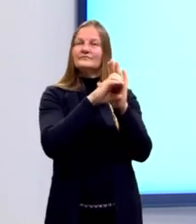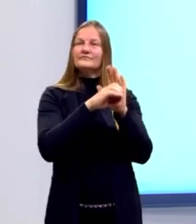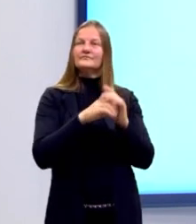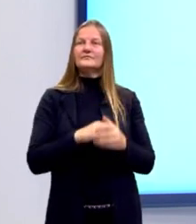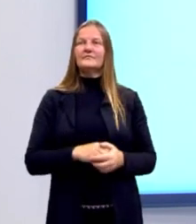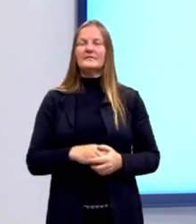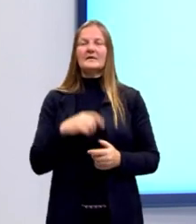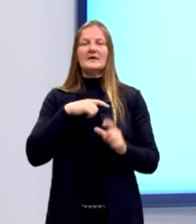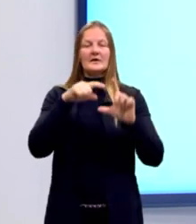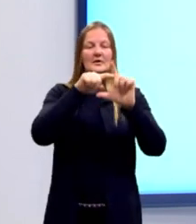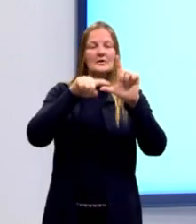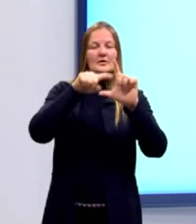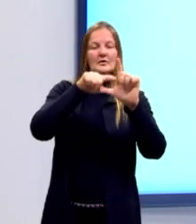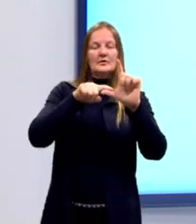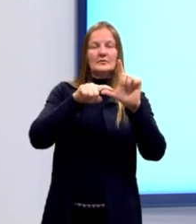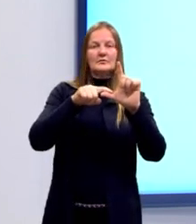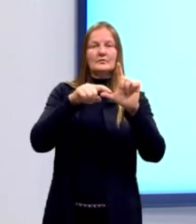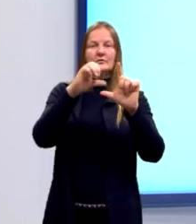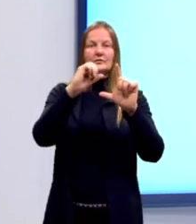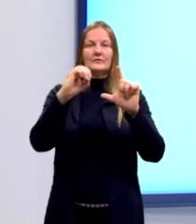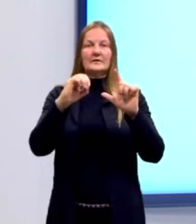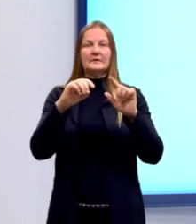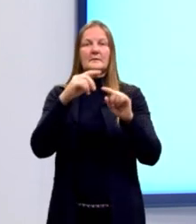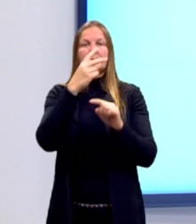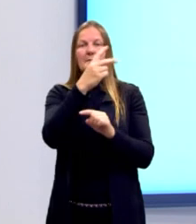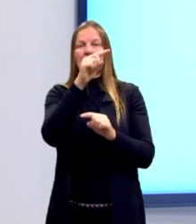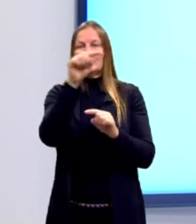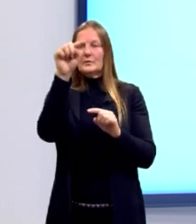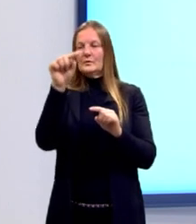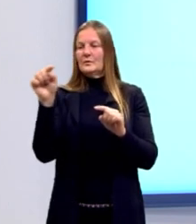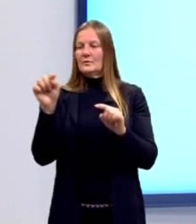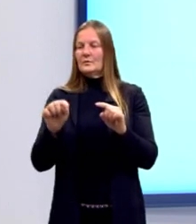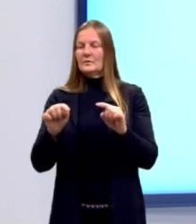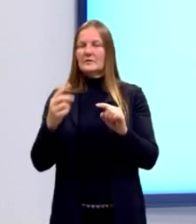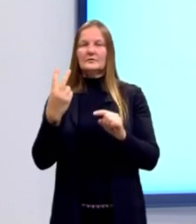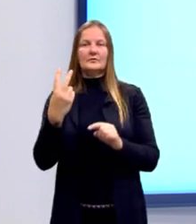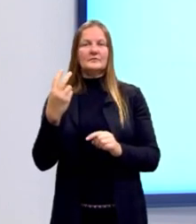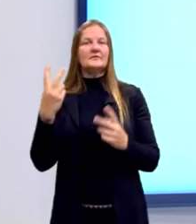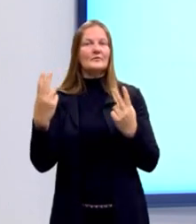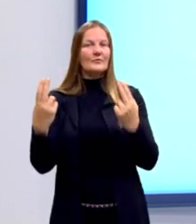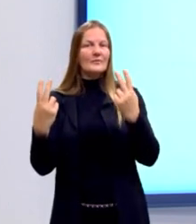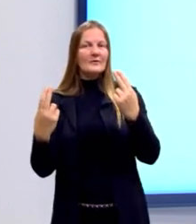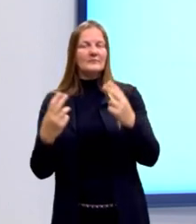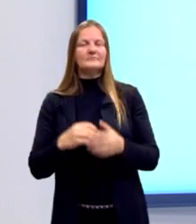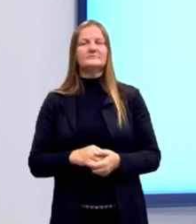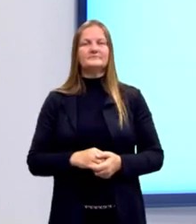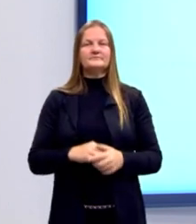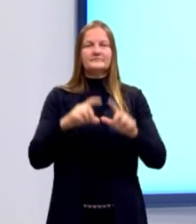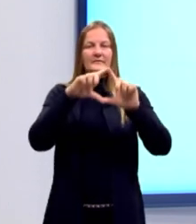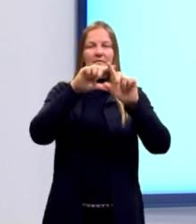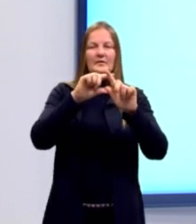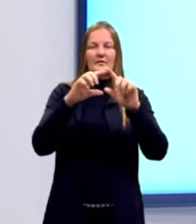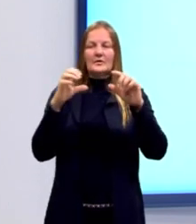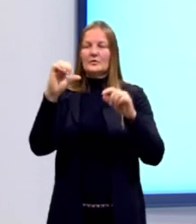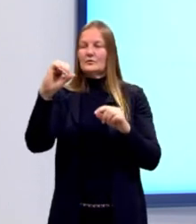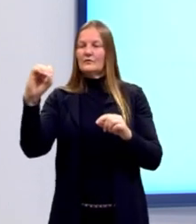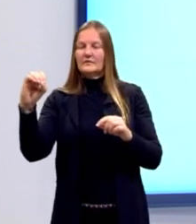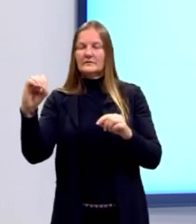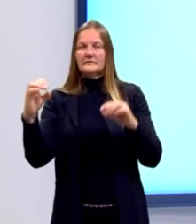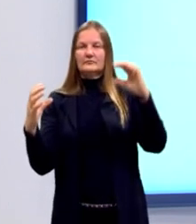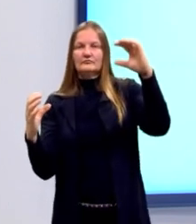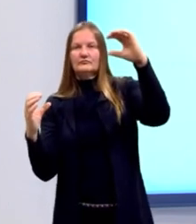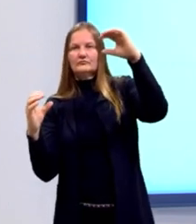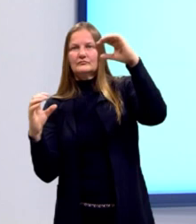ângulos iguais também. Nós sabemos que os dois ângulos agudos somam 90 graus.